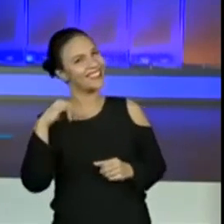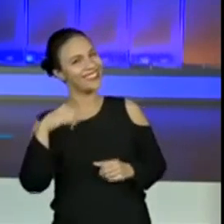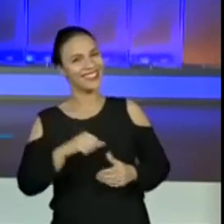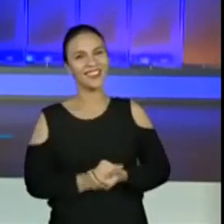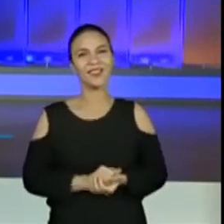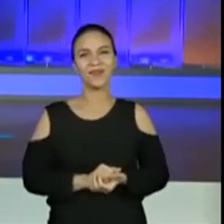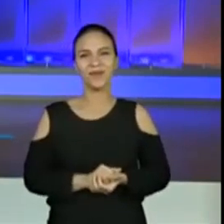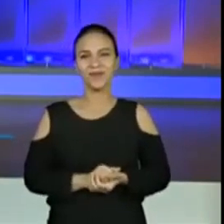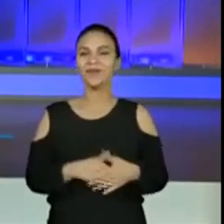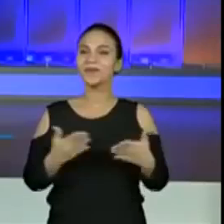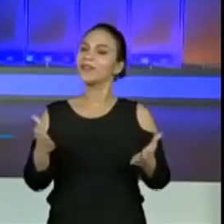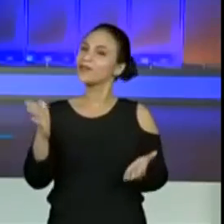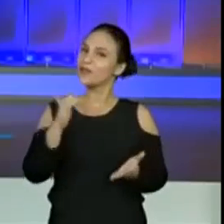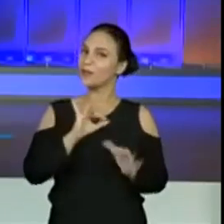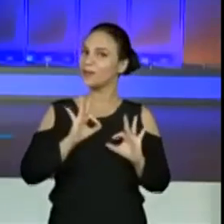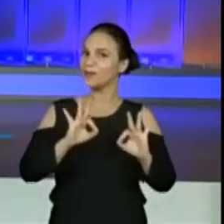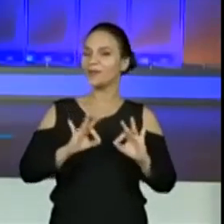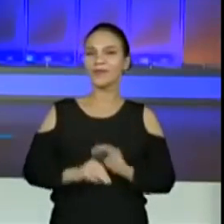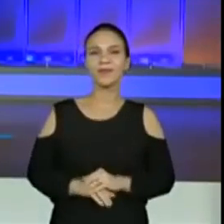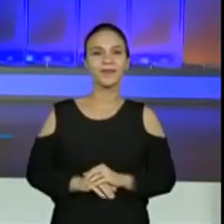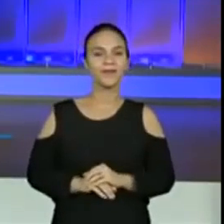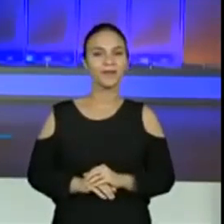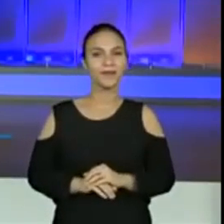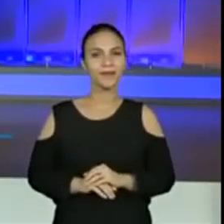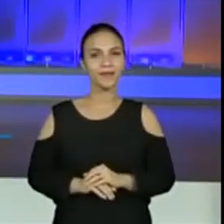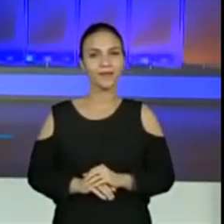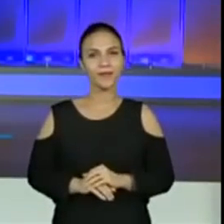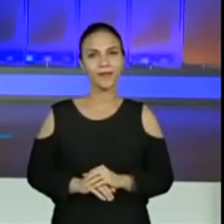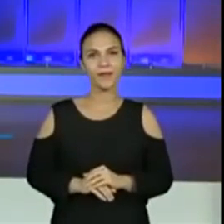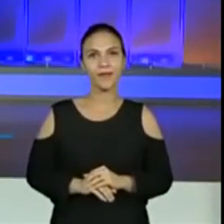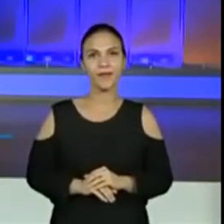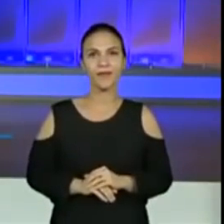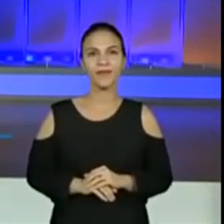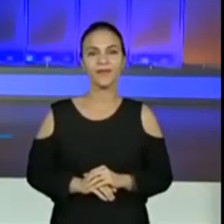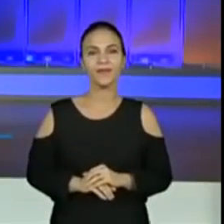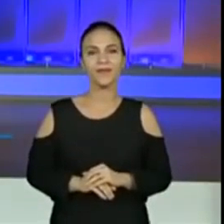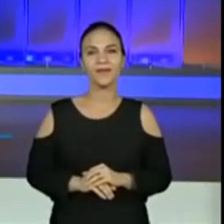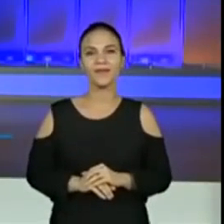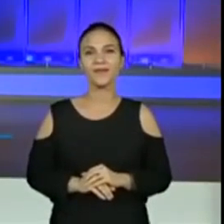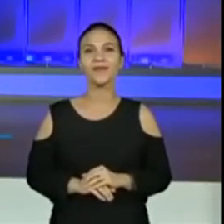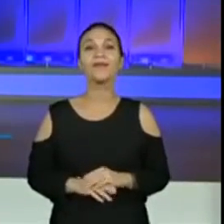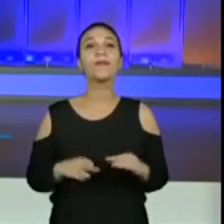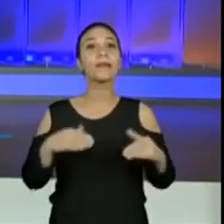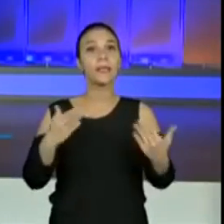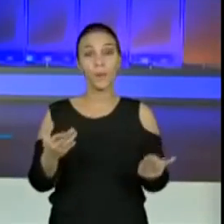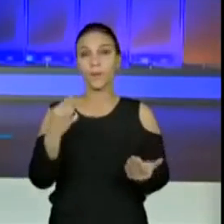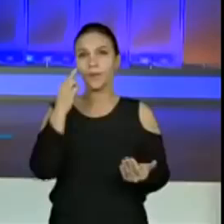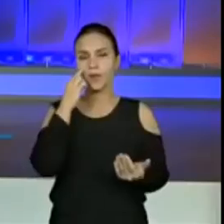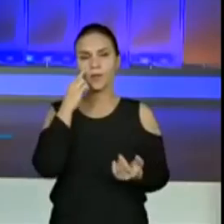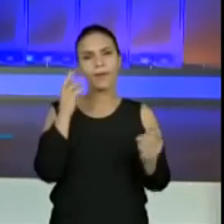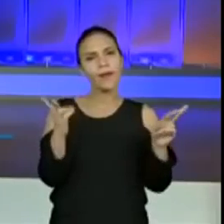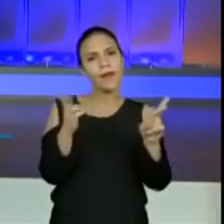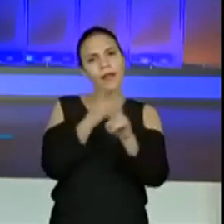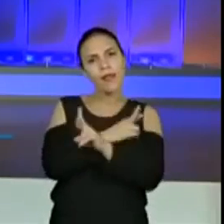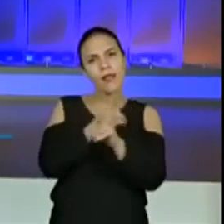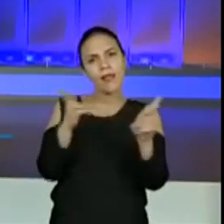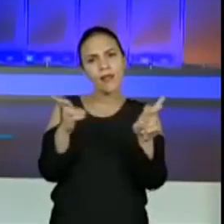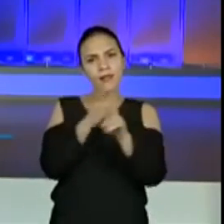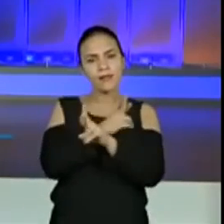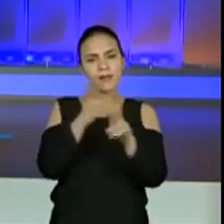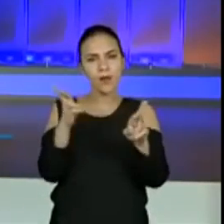muito bem. Então, vamos começar, ok? Vamos lá. A gente está falando de relação entre as